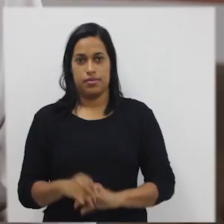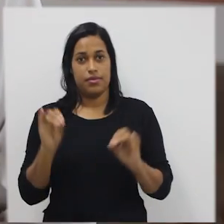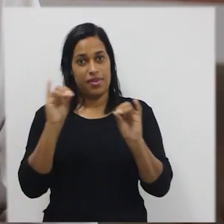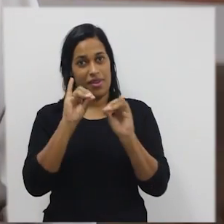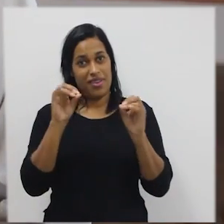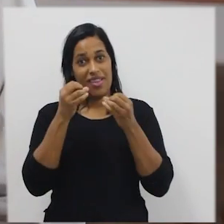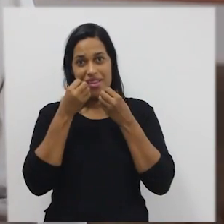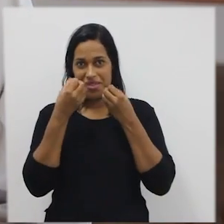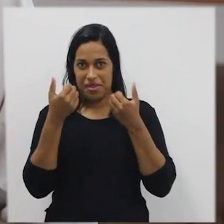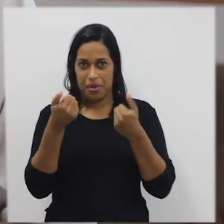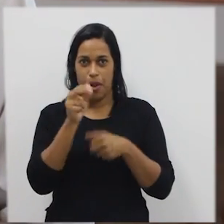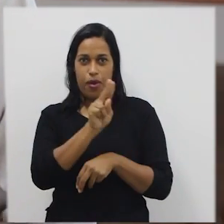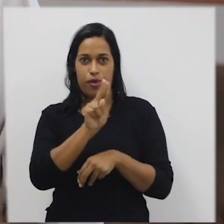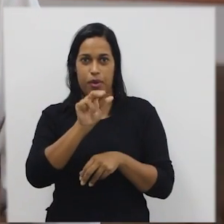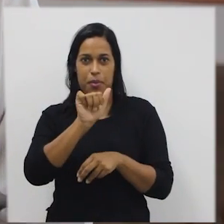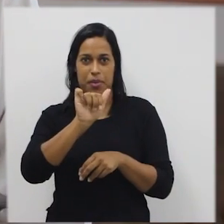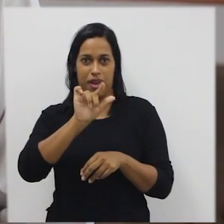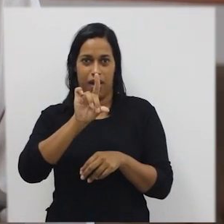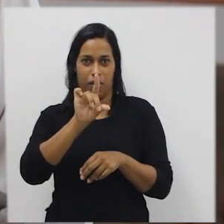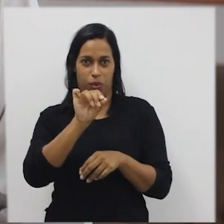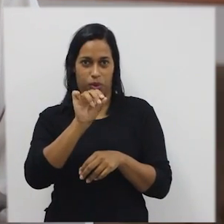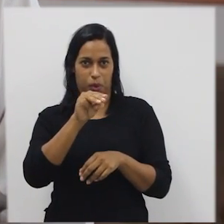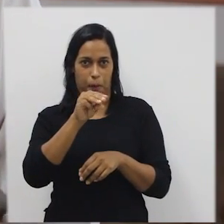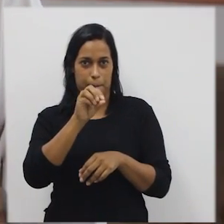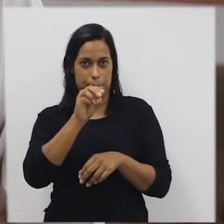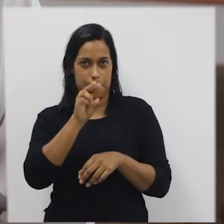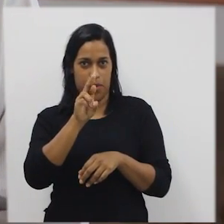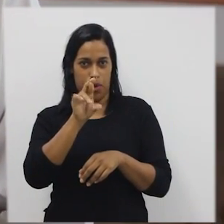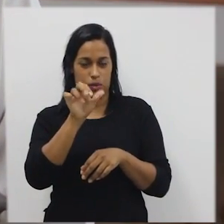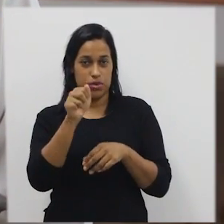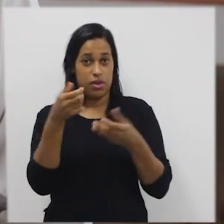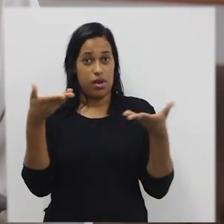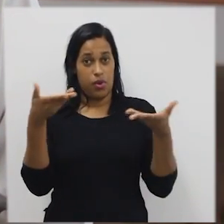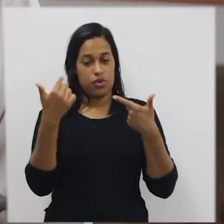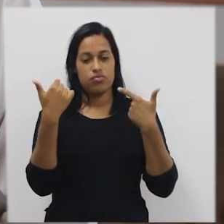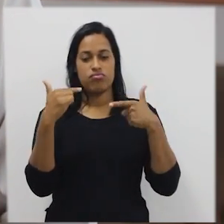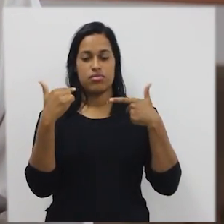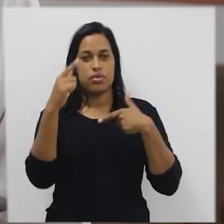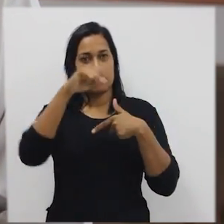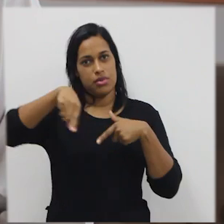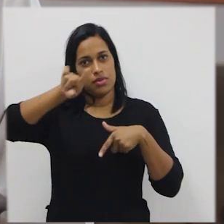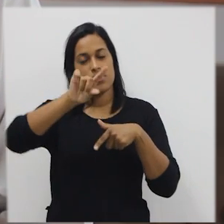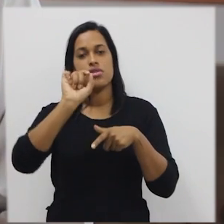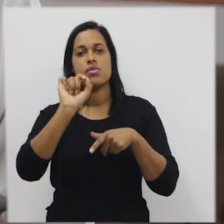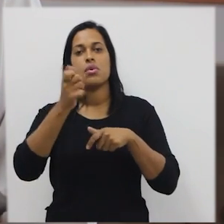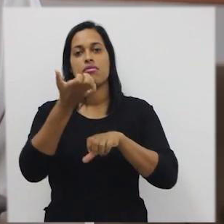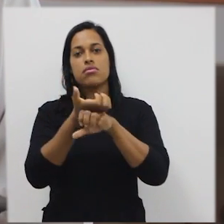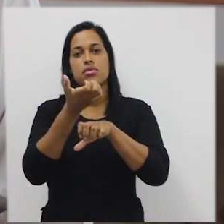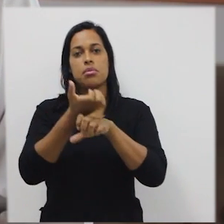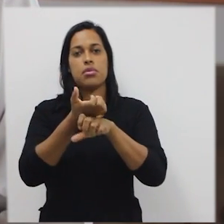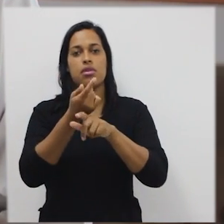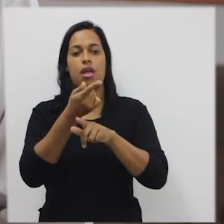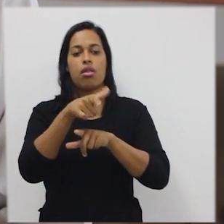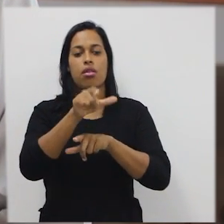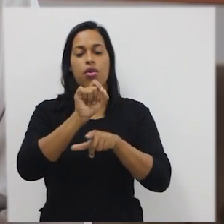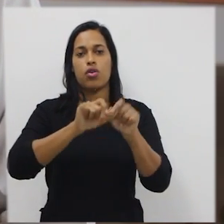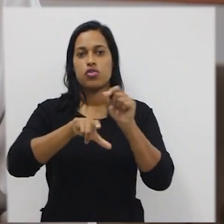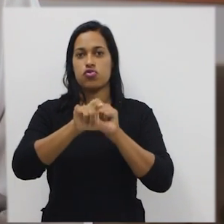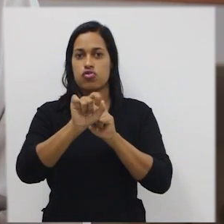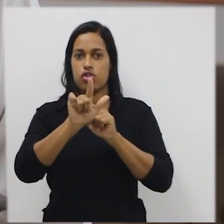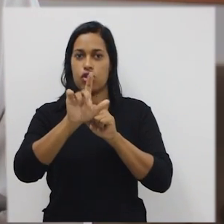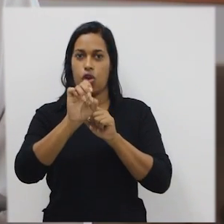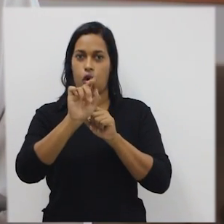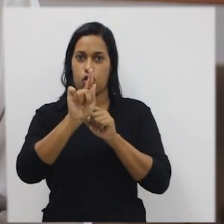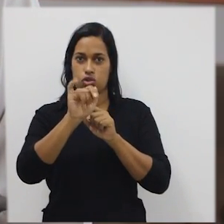Olá pessoal, meu nome é Aldo Moura e nós iremos trabalhar com vocês a disciplina de lógica de programação. Nessa